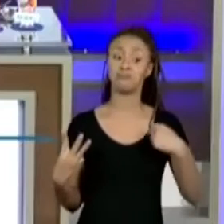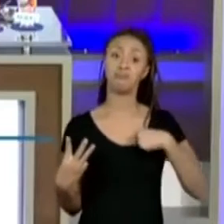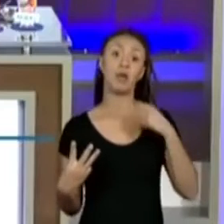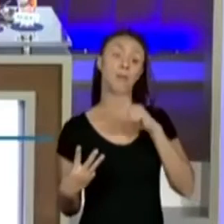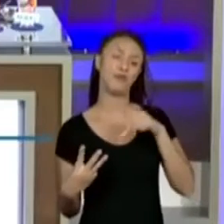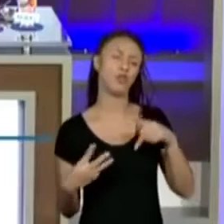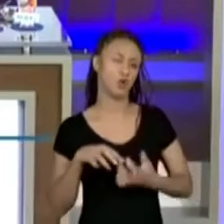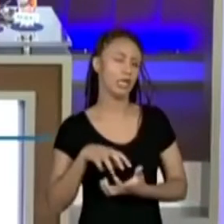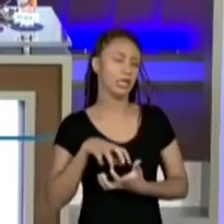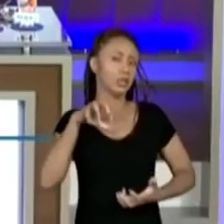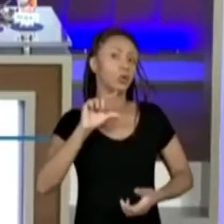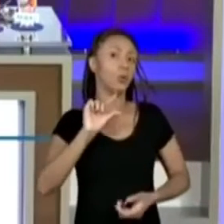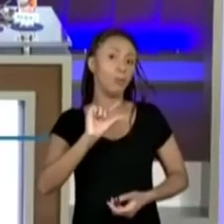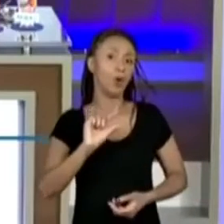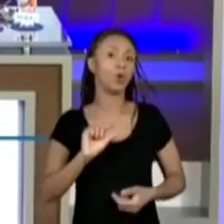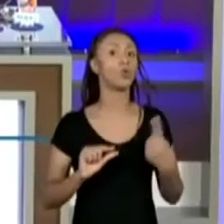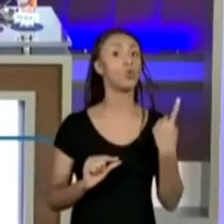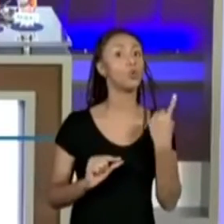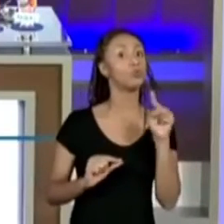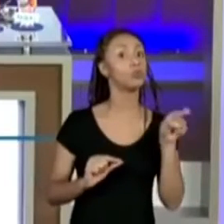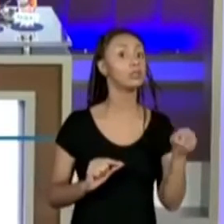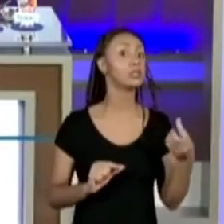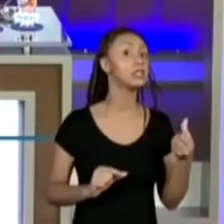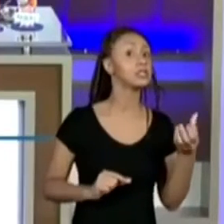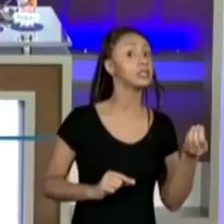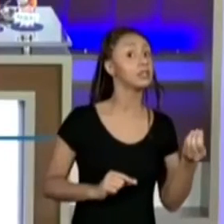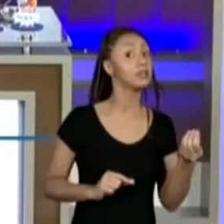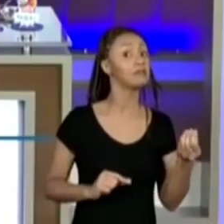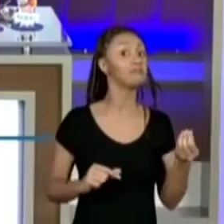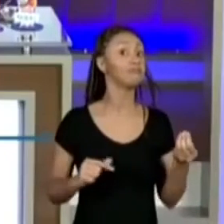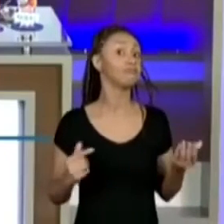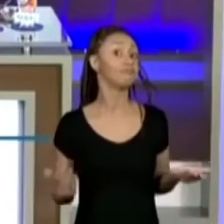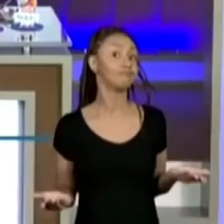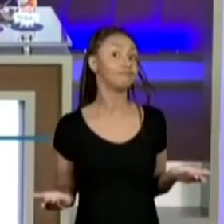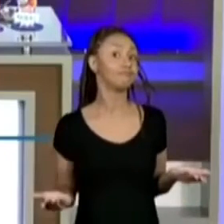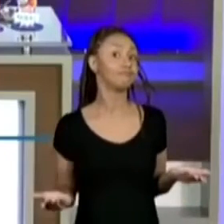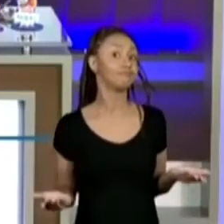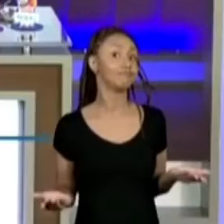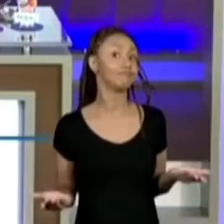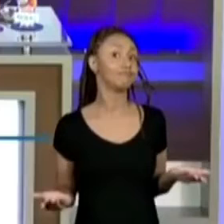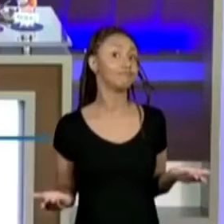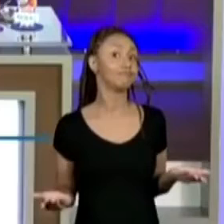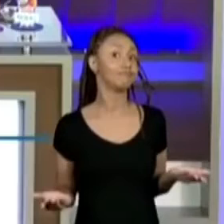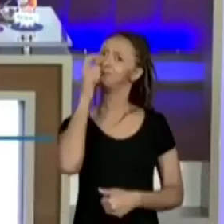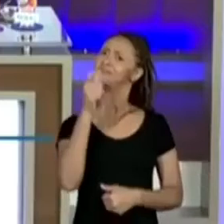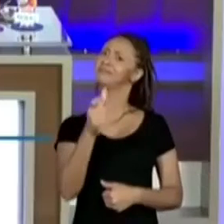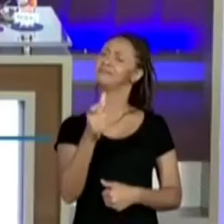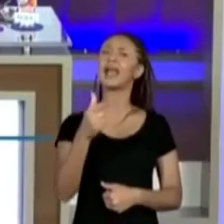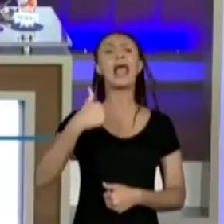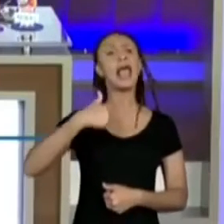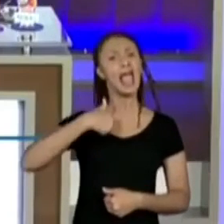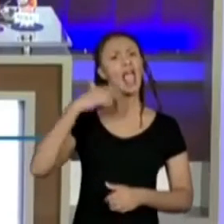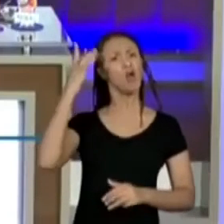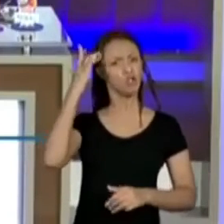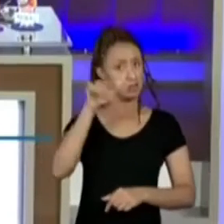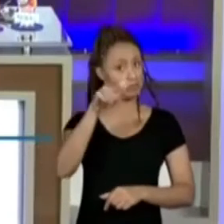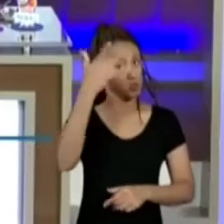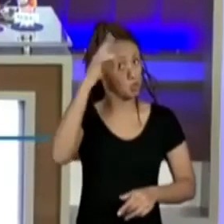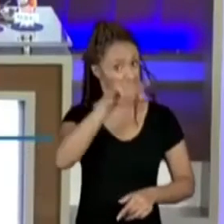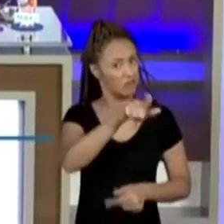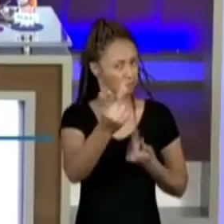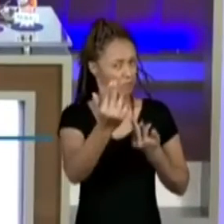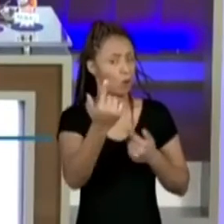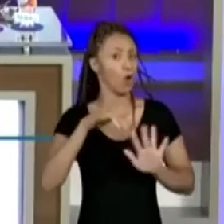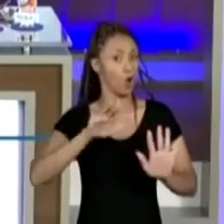pouquinho mais velha tem 1,60m. 1,40m, que coisa, vocês também achavam